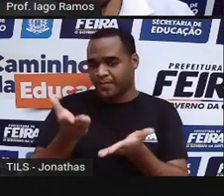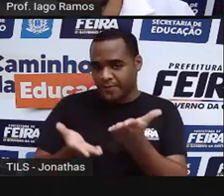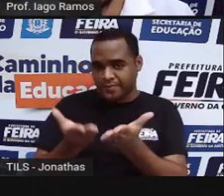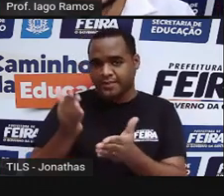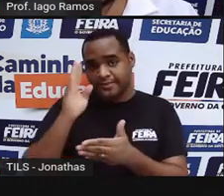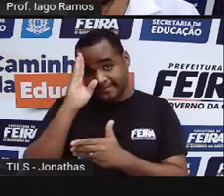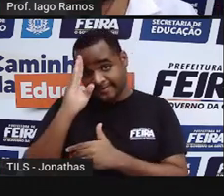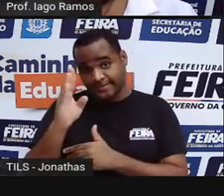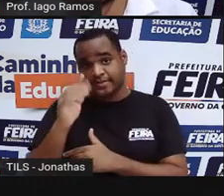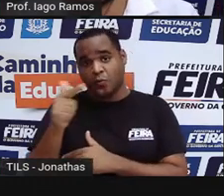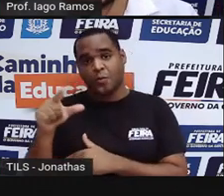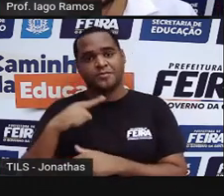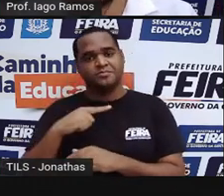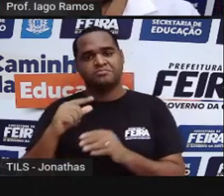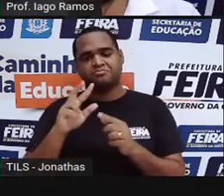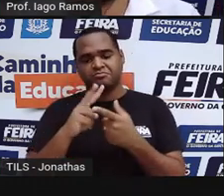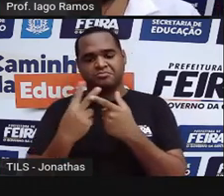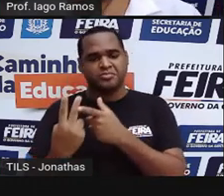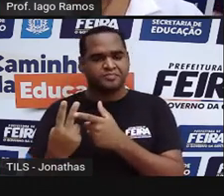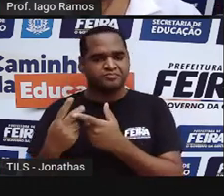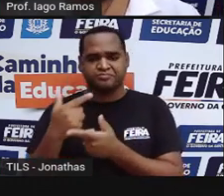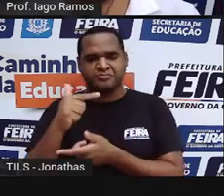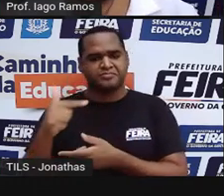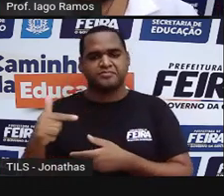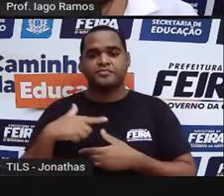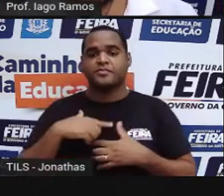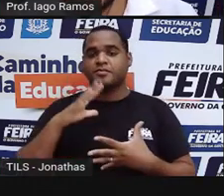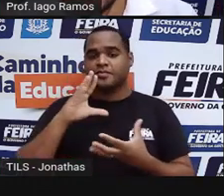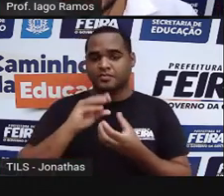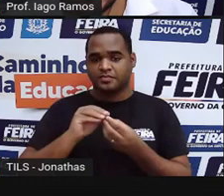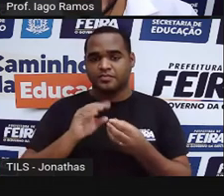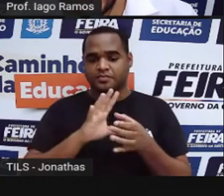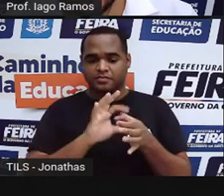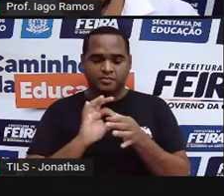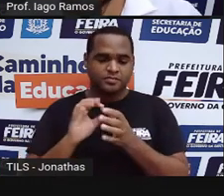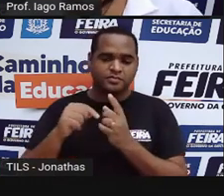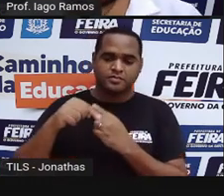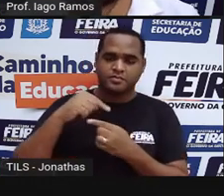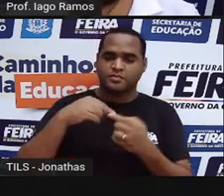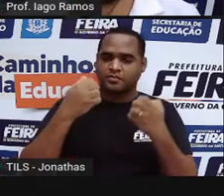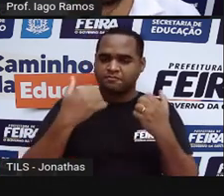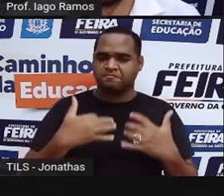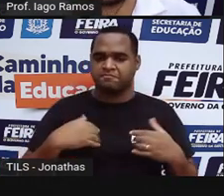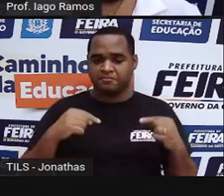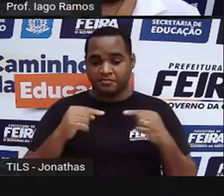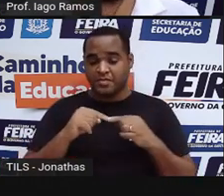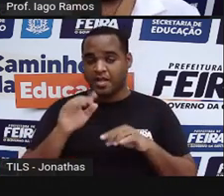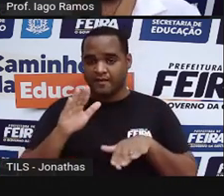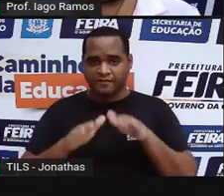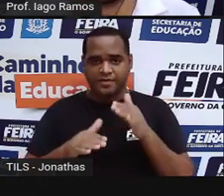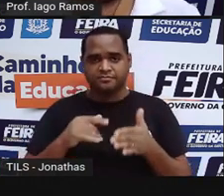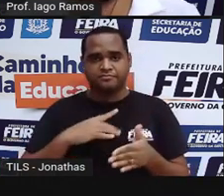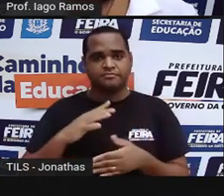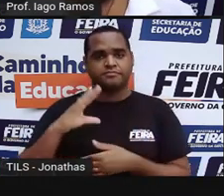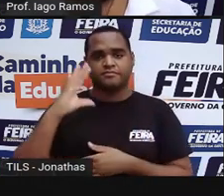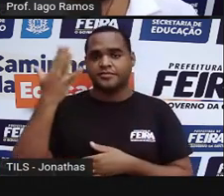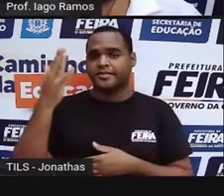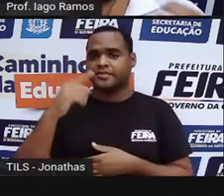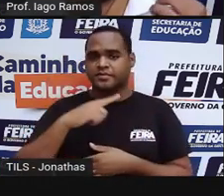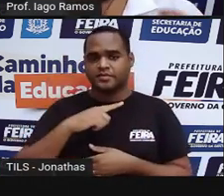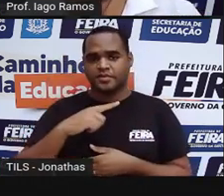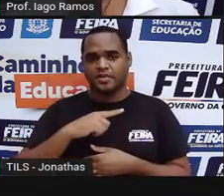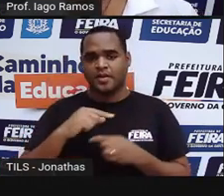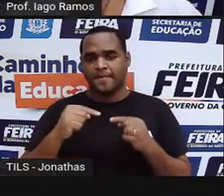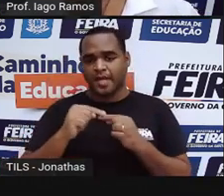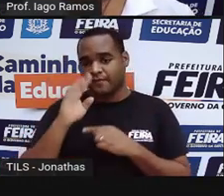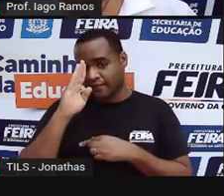direta e nem inversa. Então, mesmo se relacionando, né? Não havendo a proporcionalidade direta ou inversa,